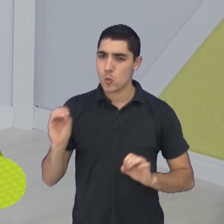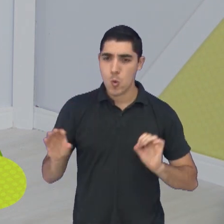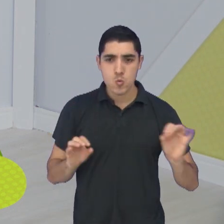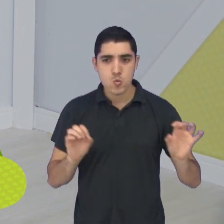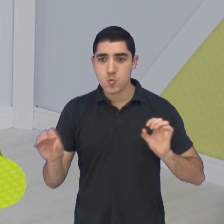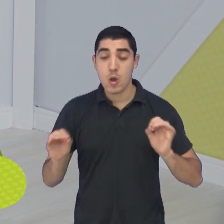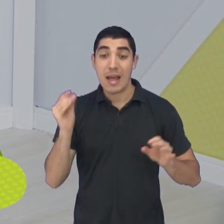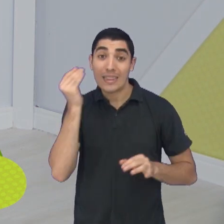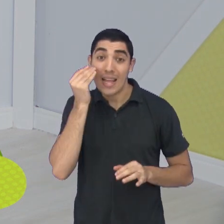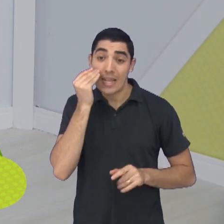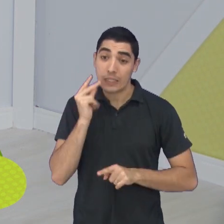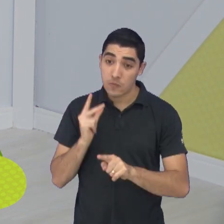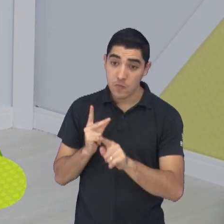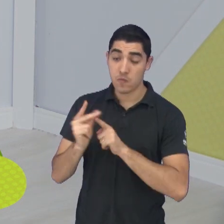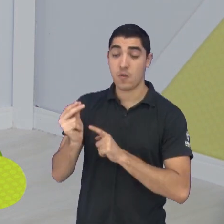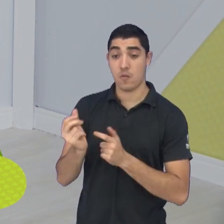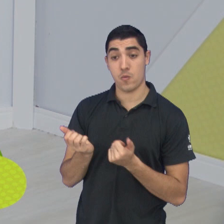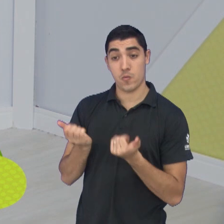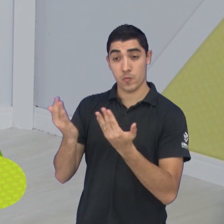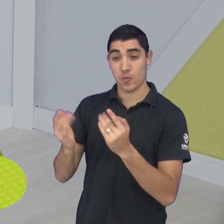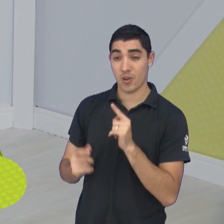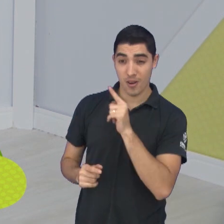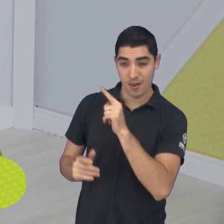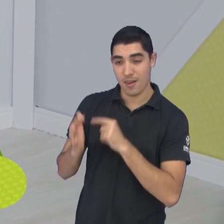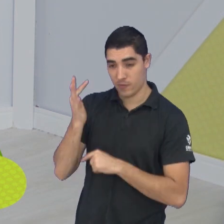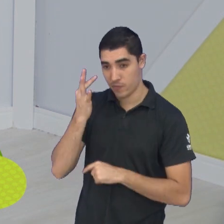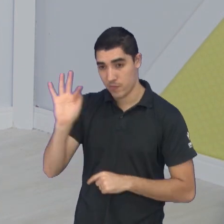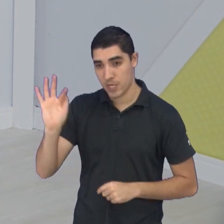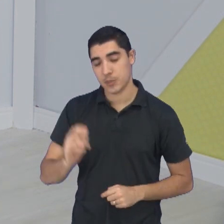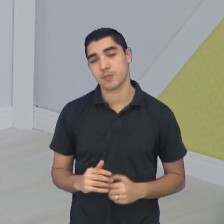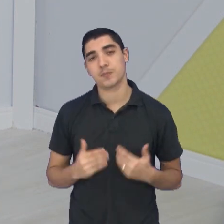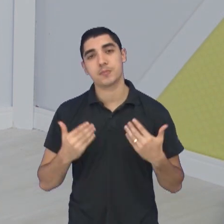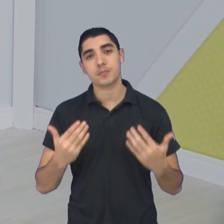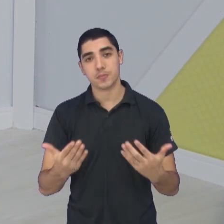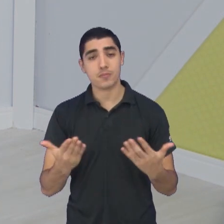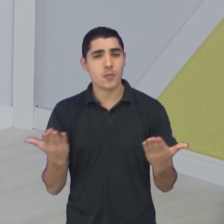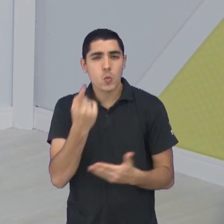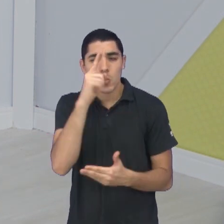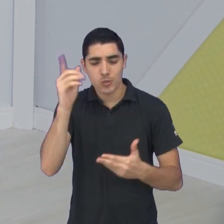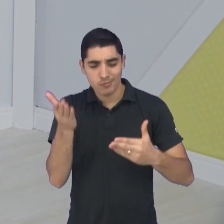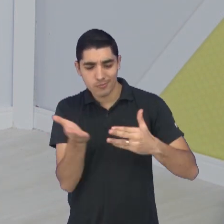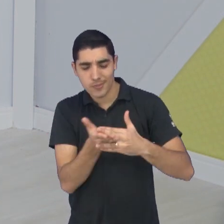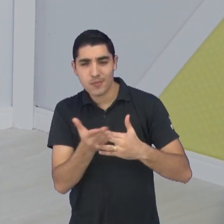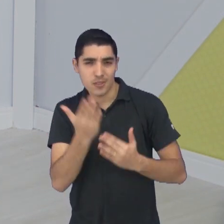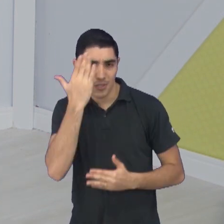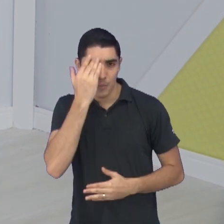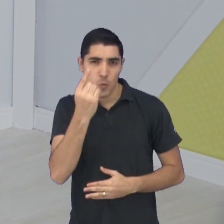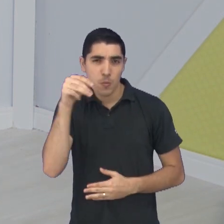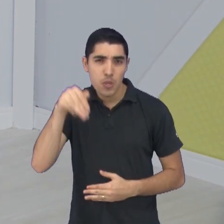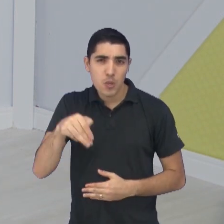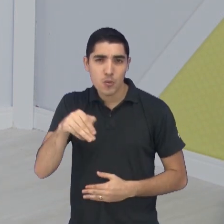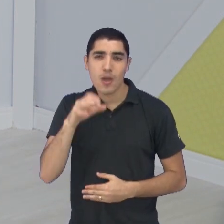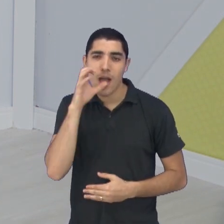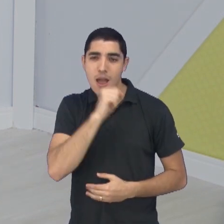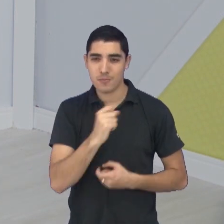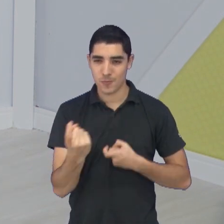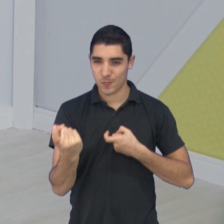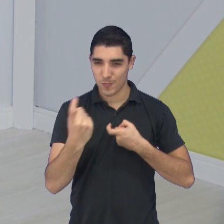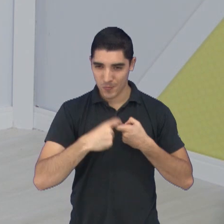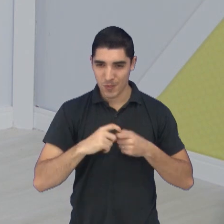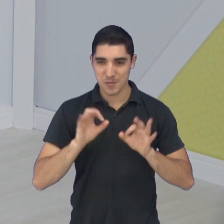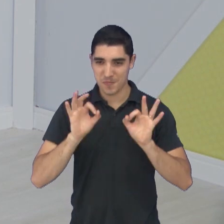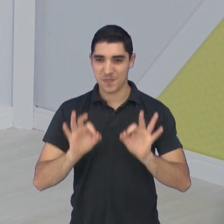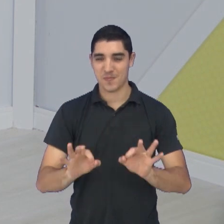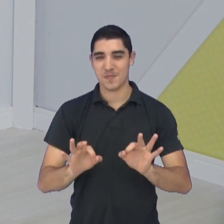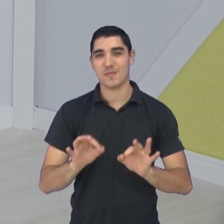conquistar um bom resultado lá no ginásio Pedrocão. A gente vai para o último intervalo do dia. Aquele minutinho e meio. Você sabe que agora é um minutinho e meio